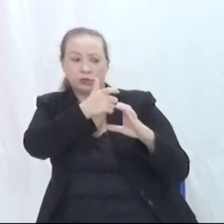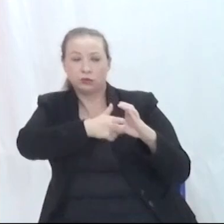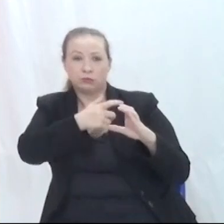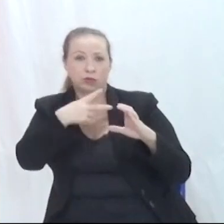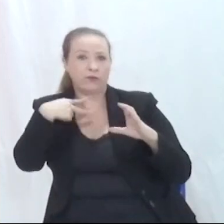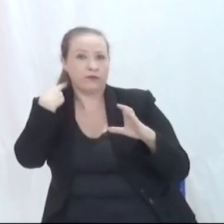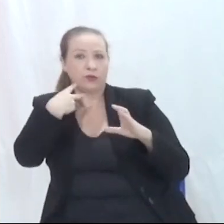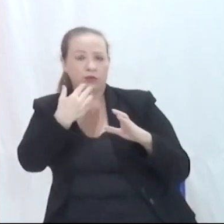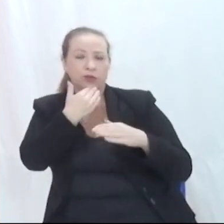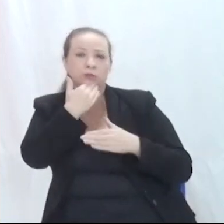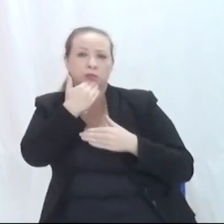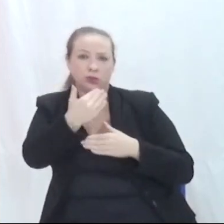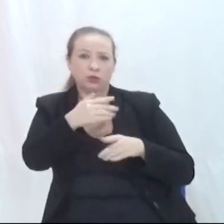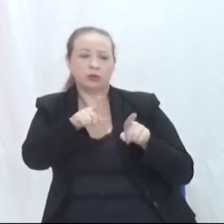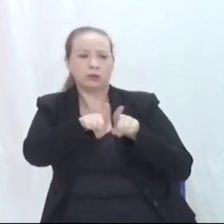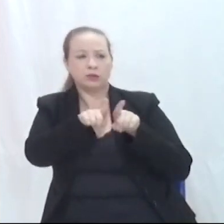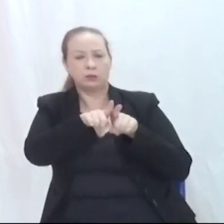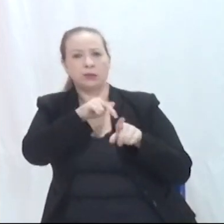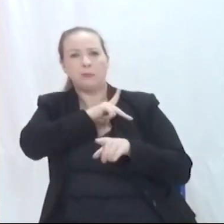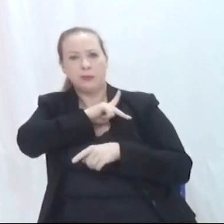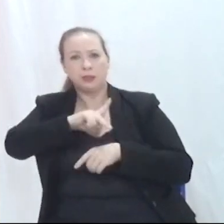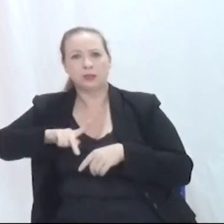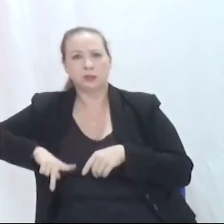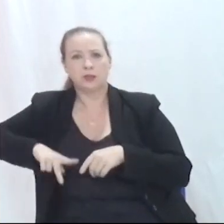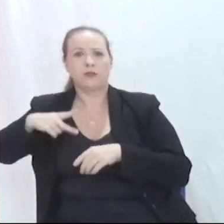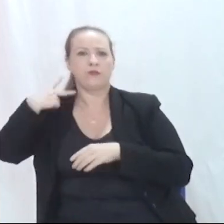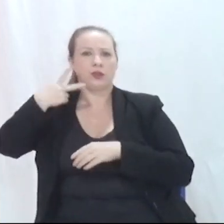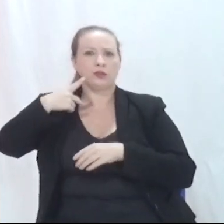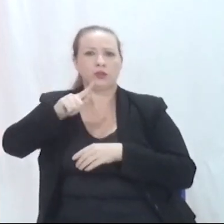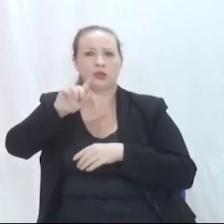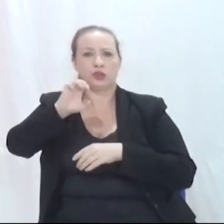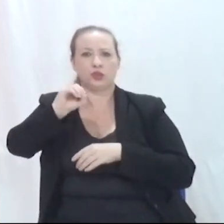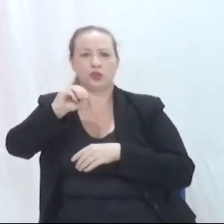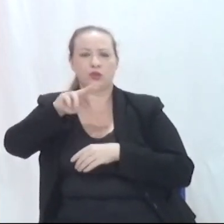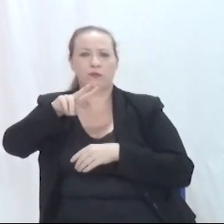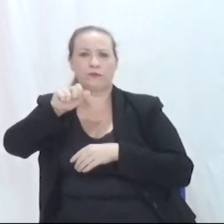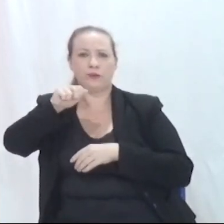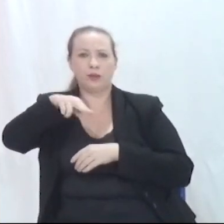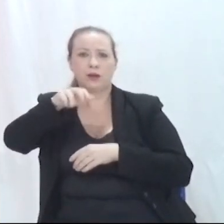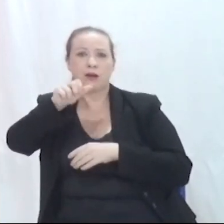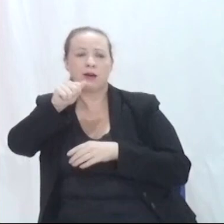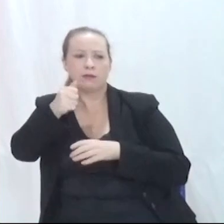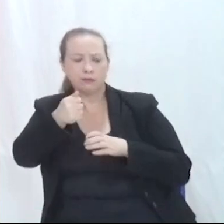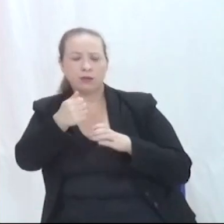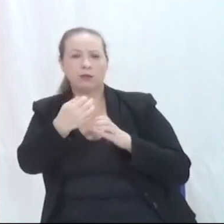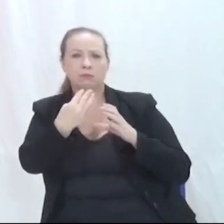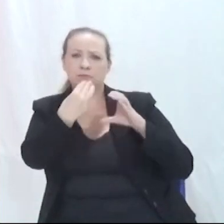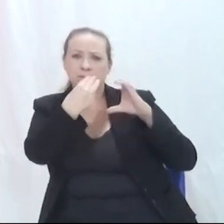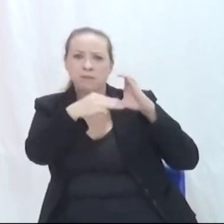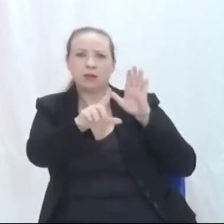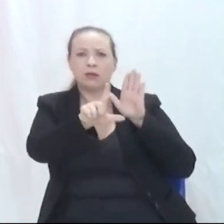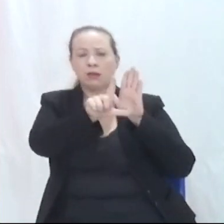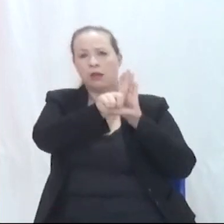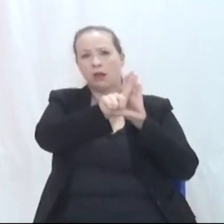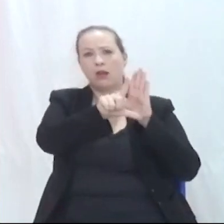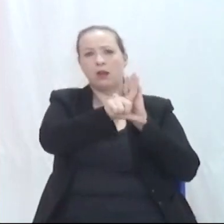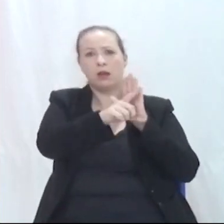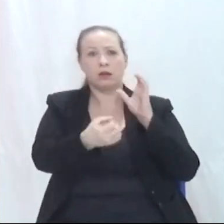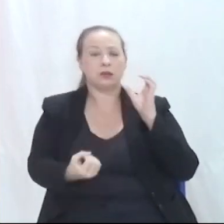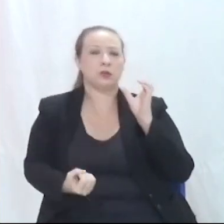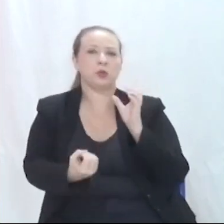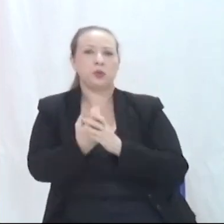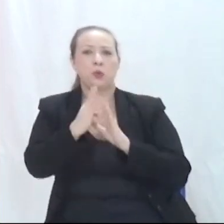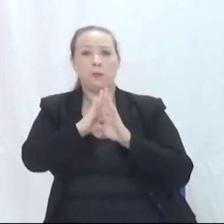vereadores que aqui estão, da presidência e da vereadora Giovanna, que encaminhe, então, a correção da lei que criou o